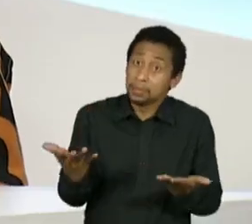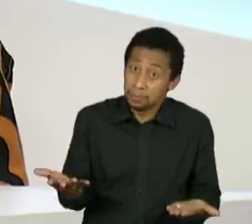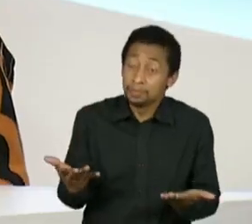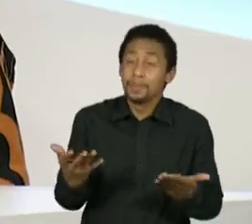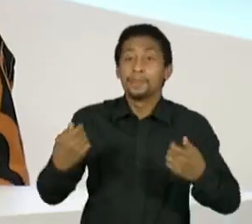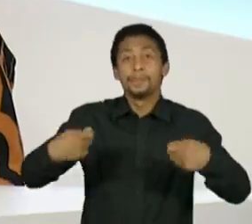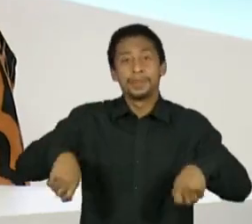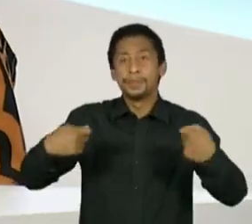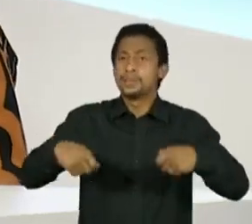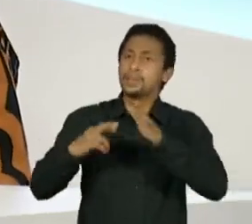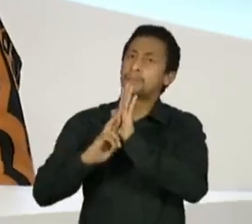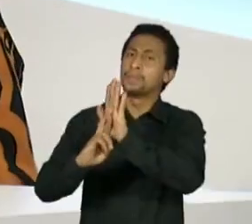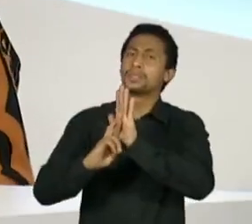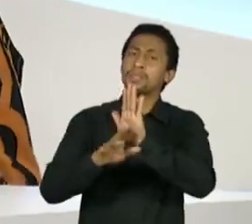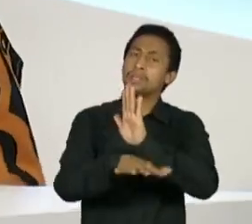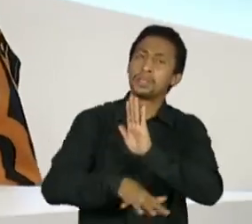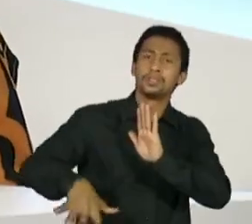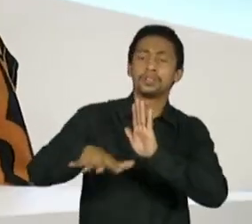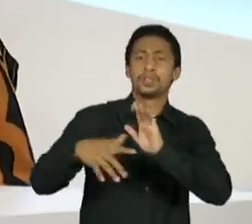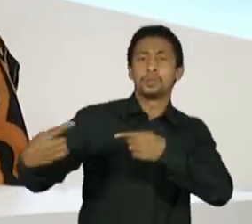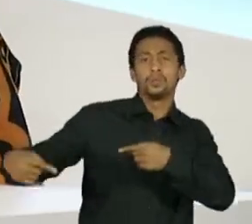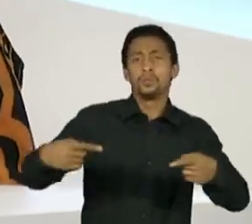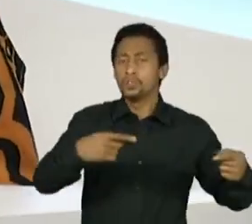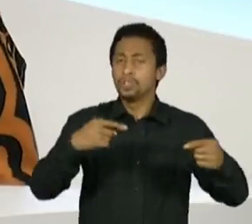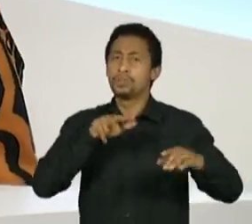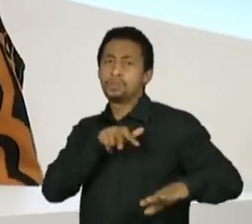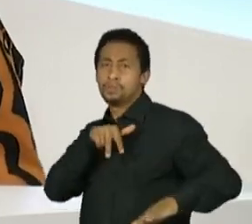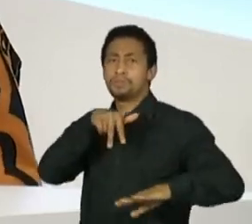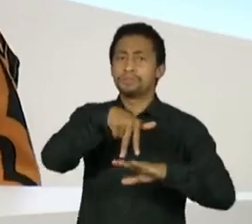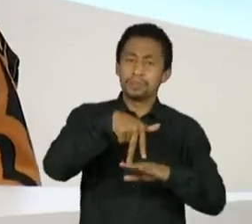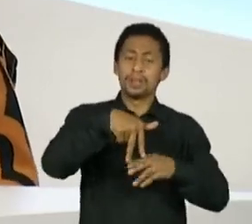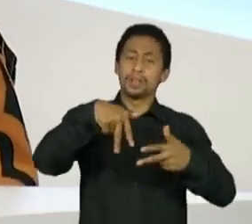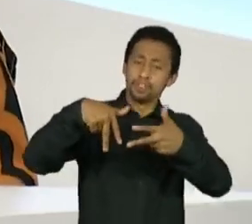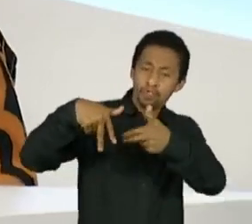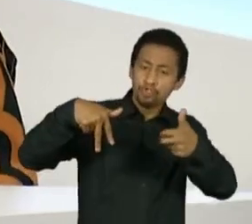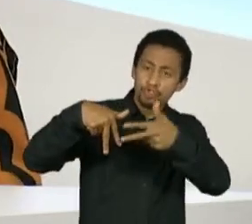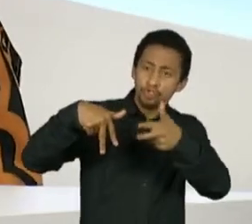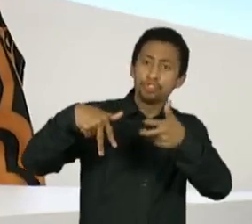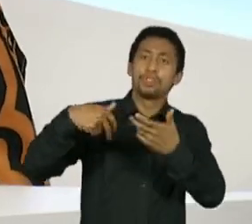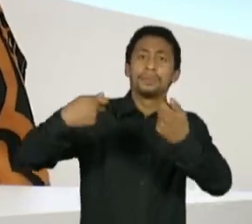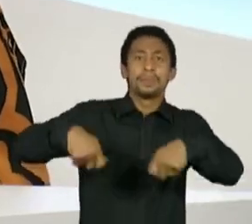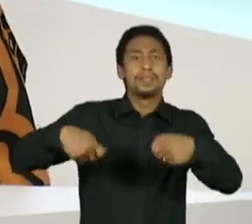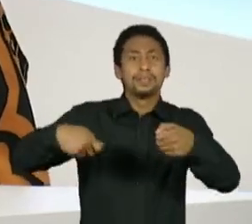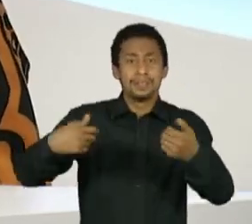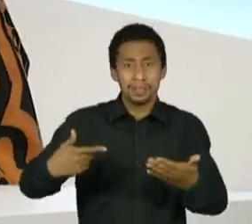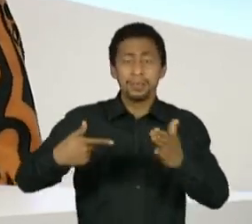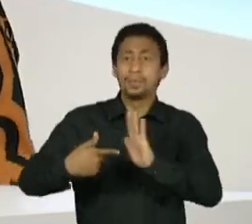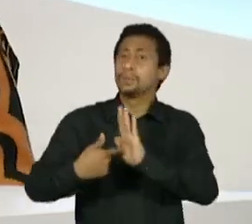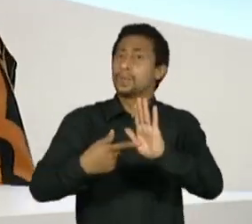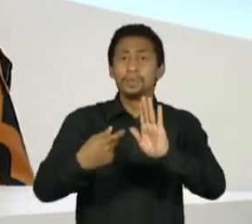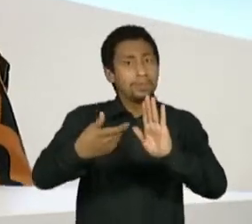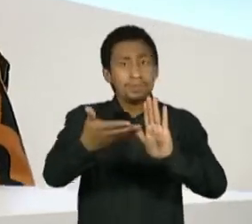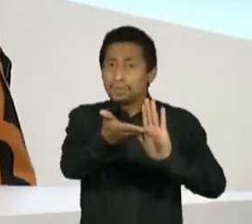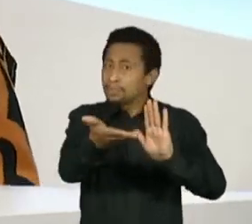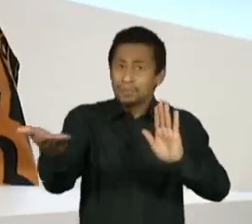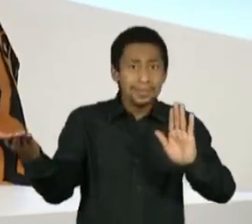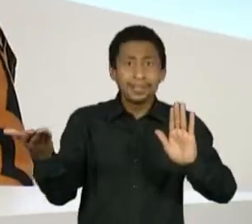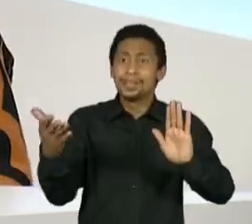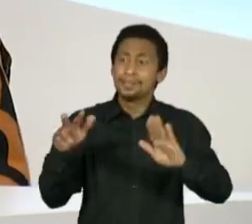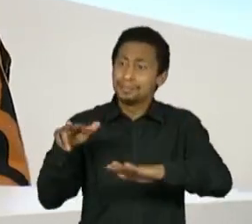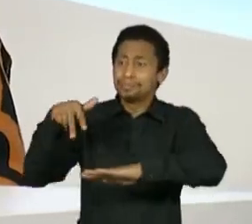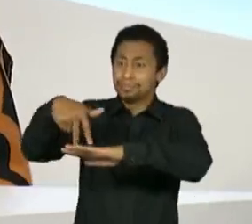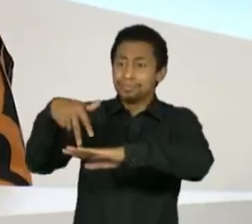indígenas na política, a nível nacional, para termos essas pautas de fato demarcadas por nós,